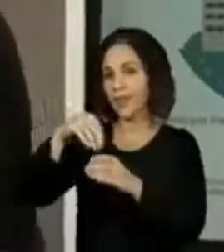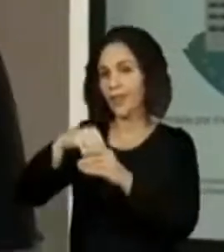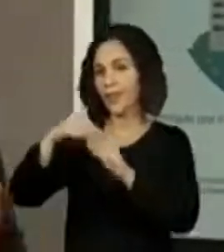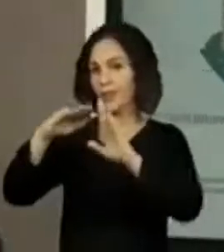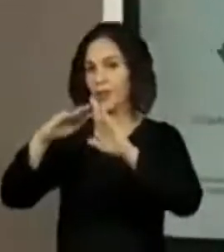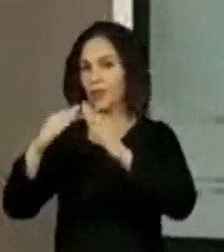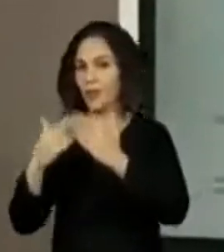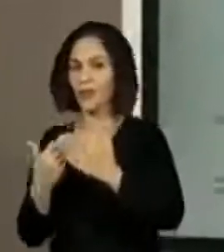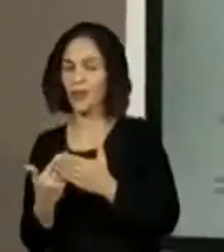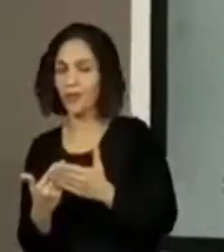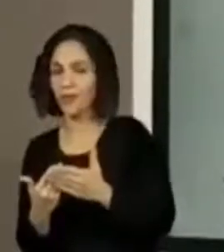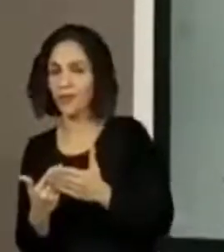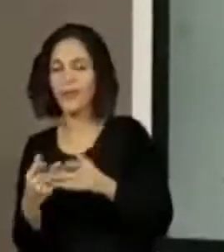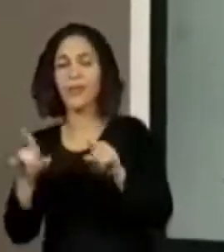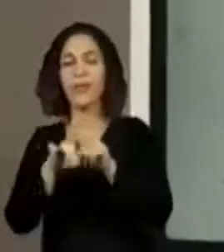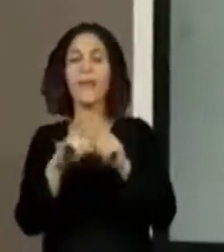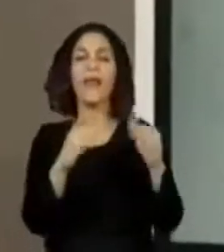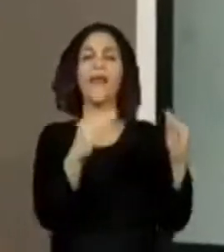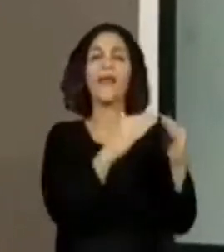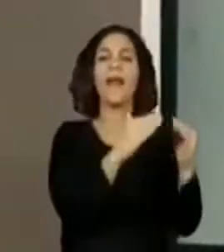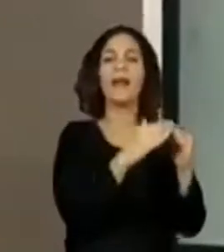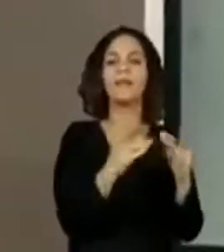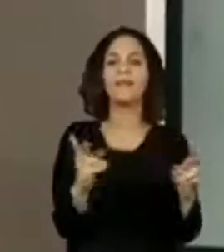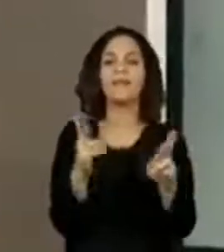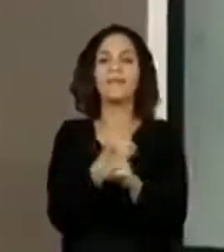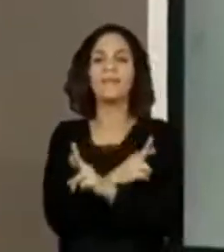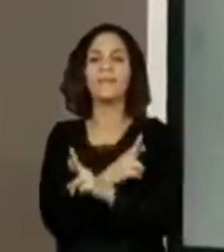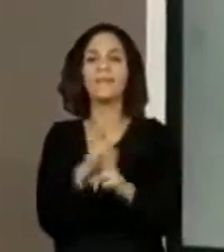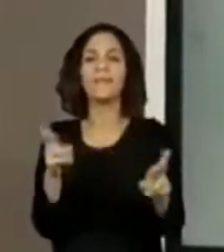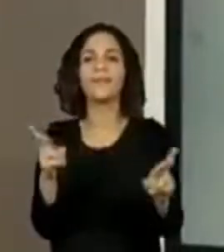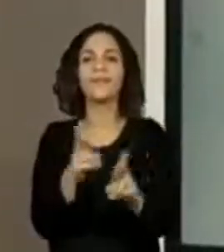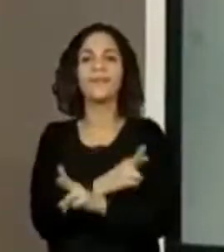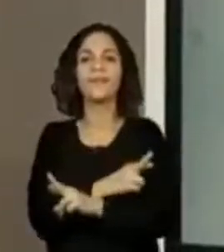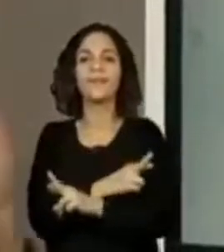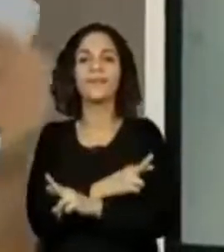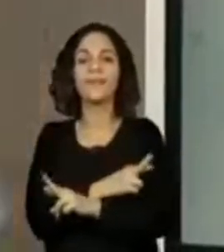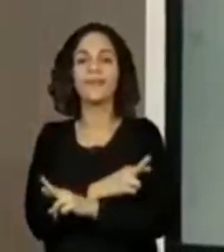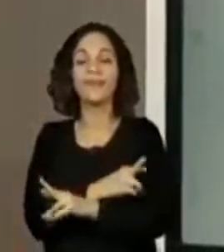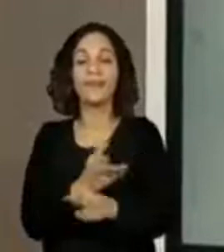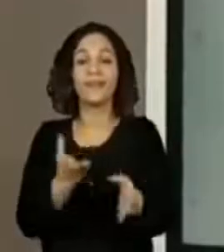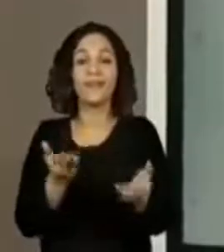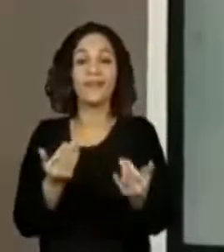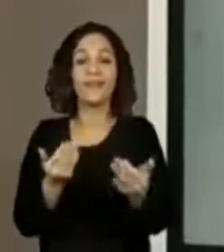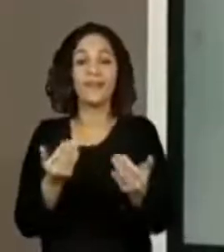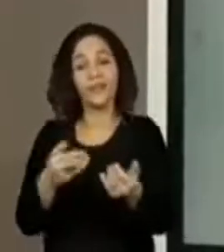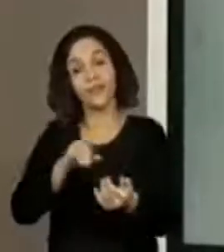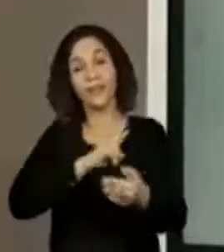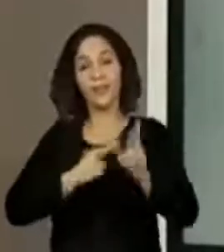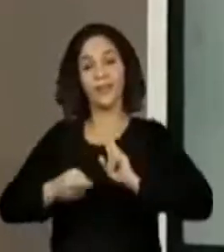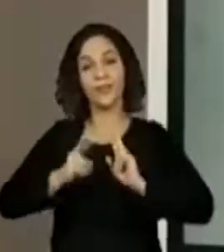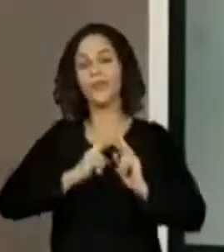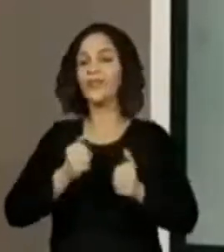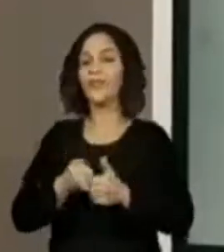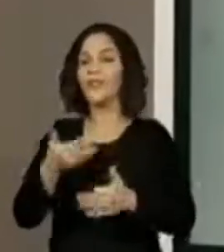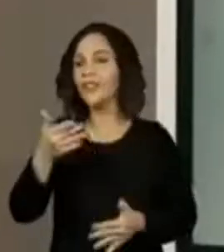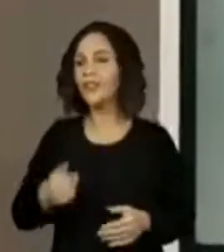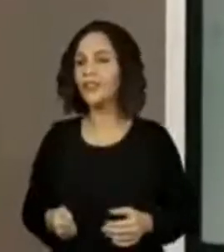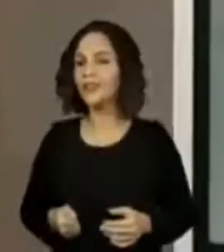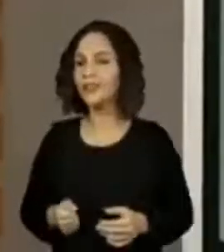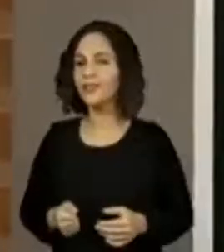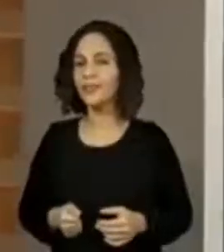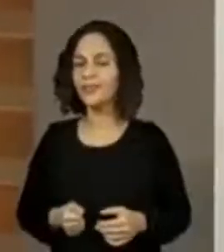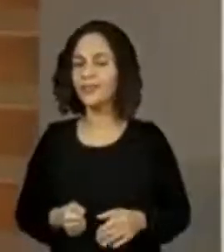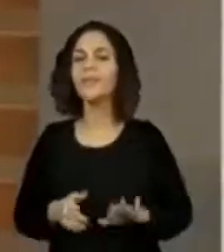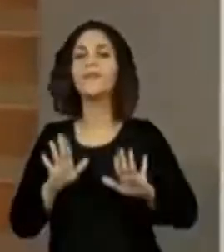e na nossa casa? Eu quero umas respostas muito legais lá no chat. O que